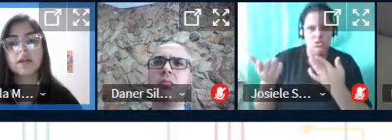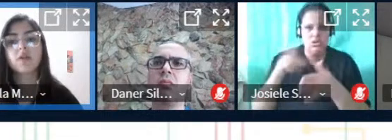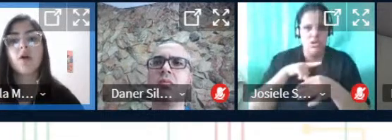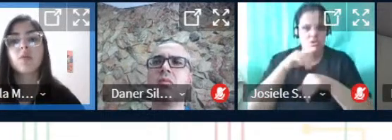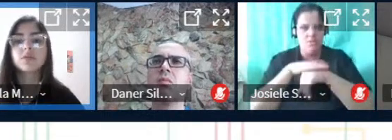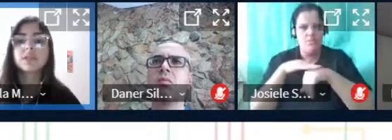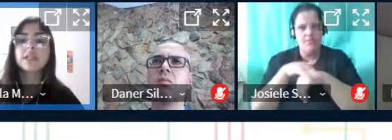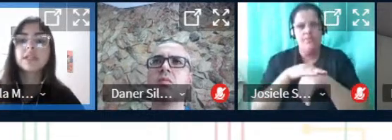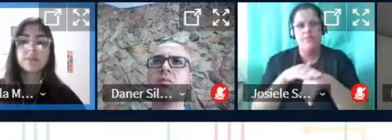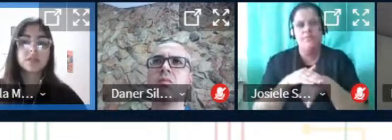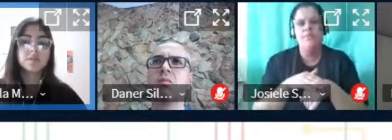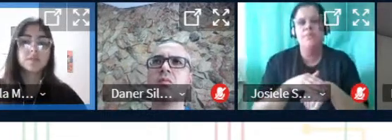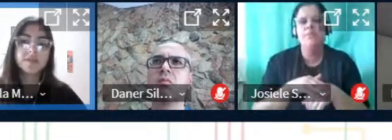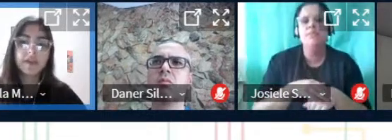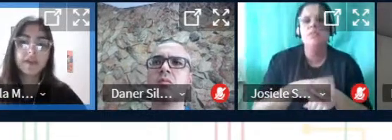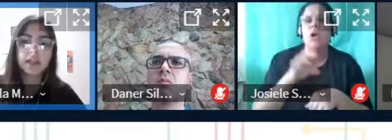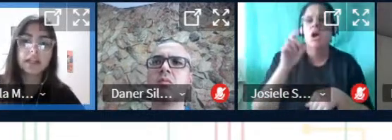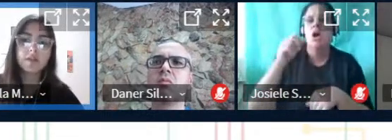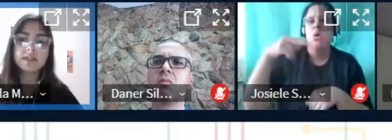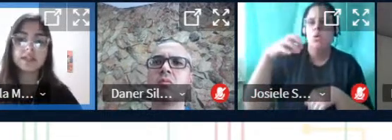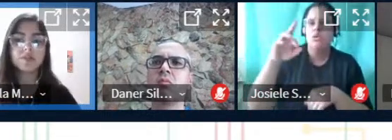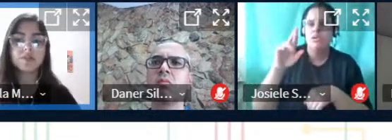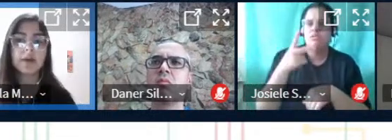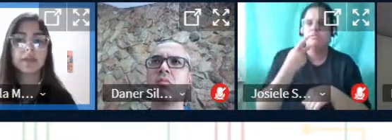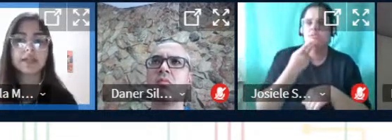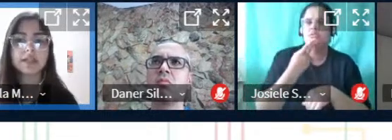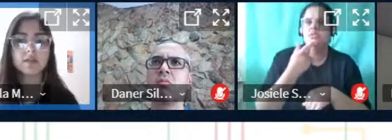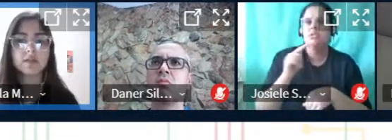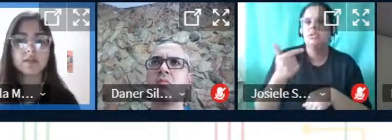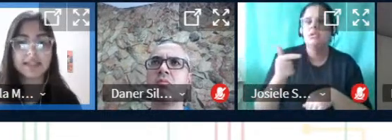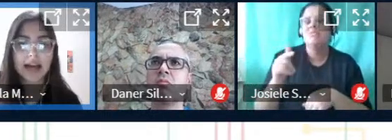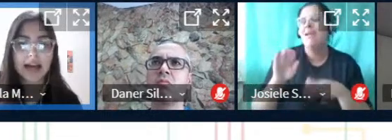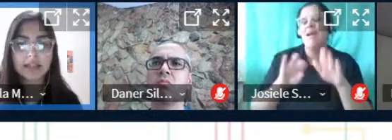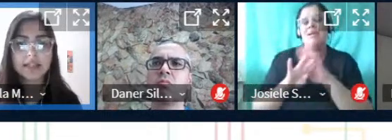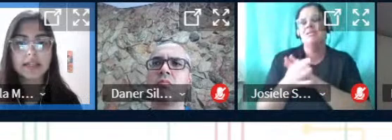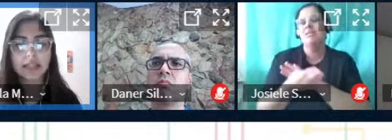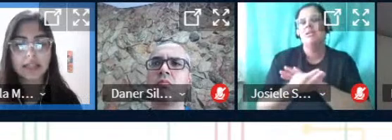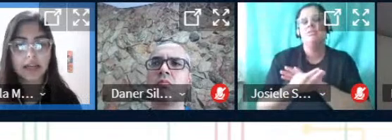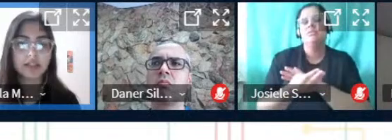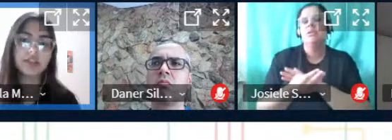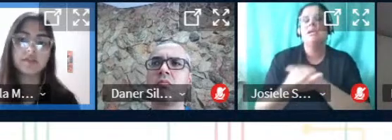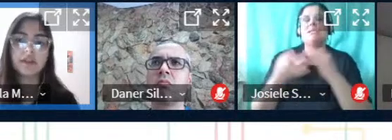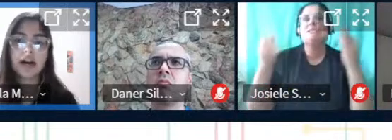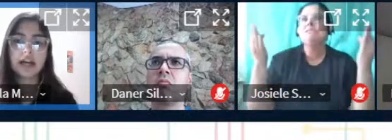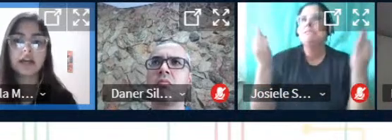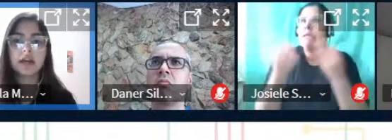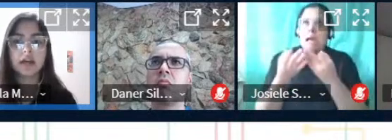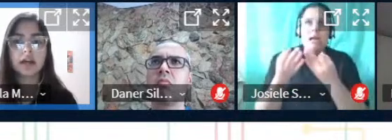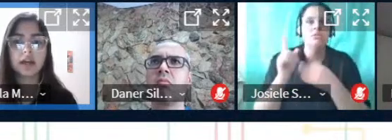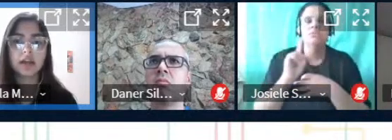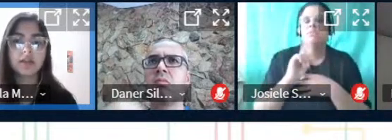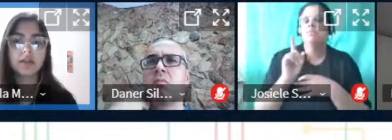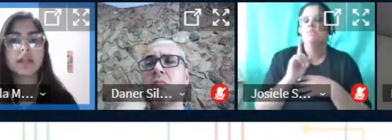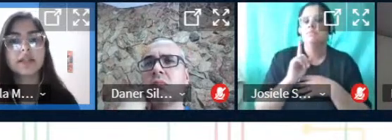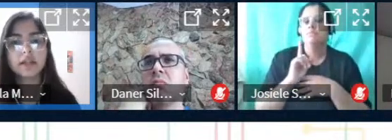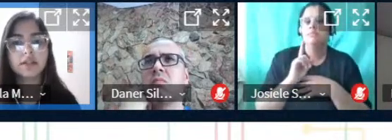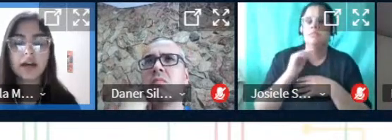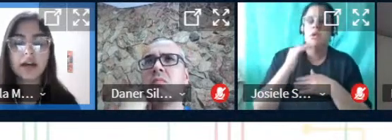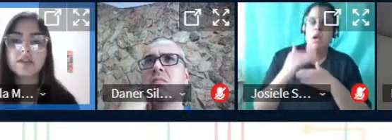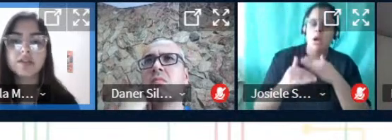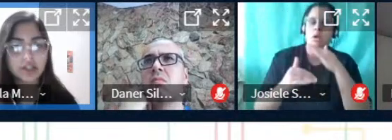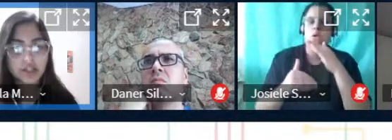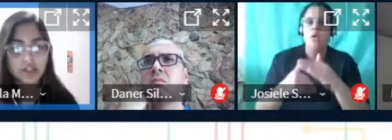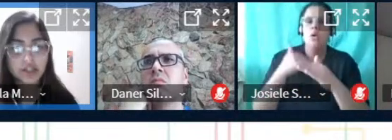então como o Daner mesmo nos fala né não existe uma adaptação exata certeira a gente vai indo e